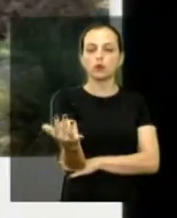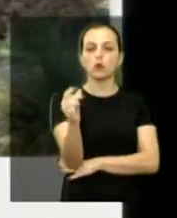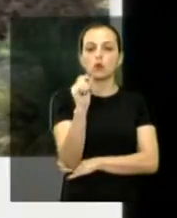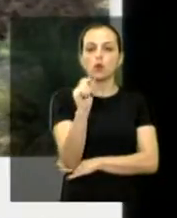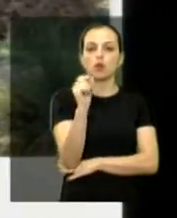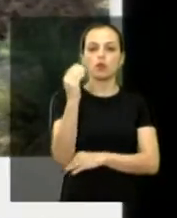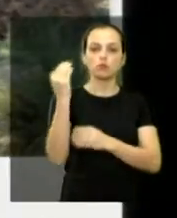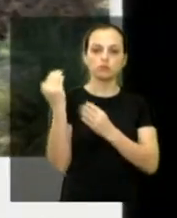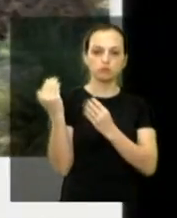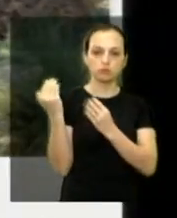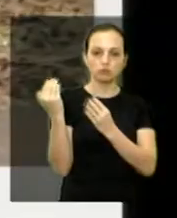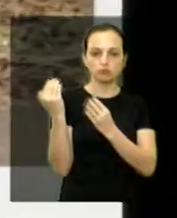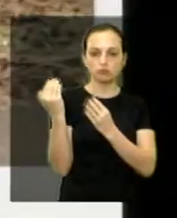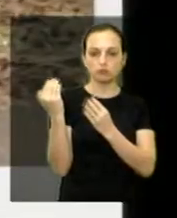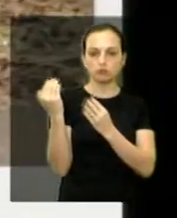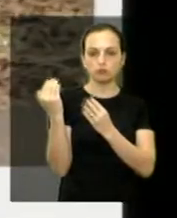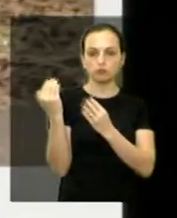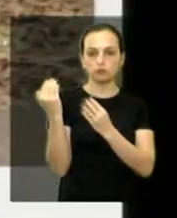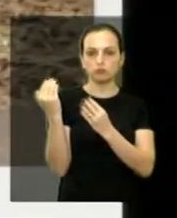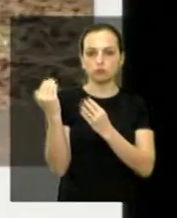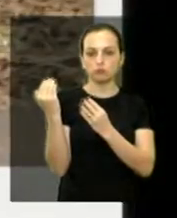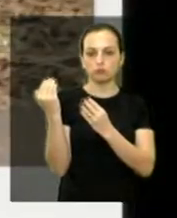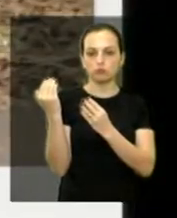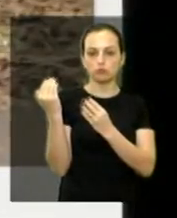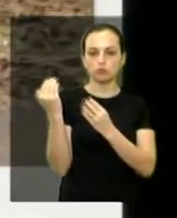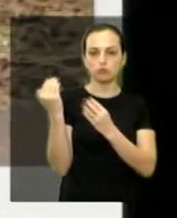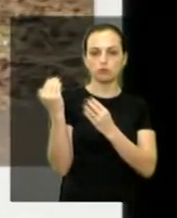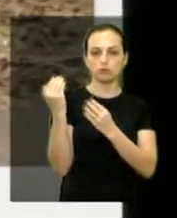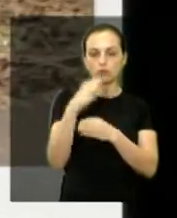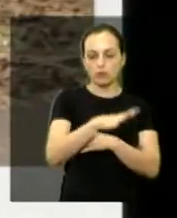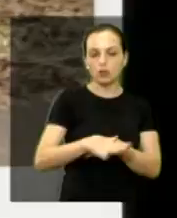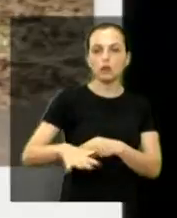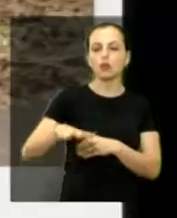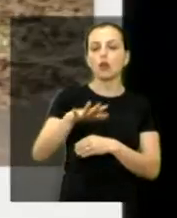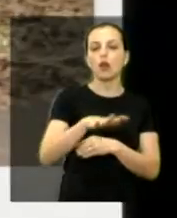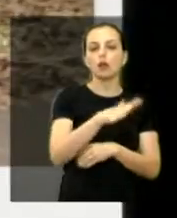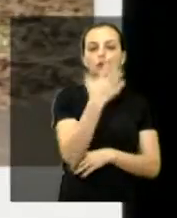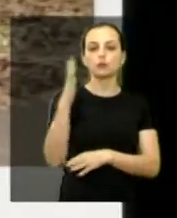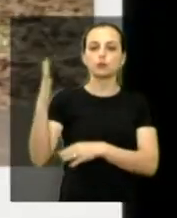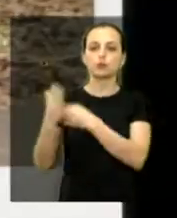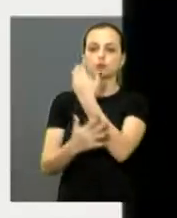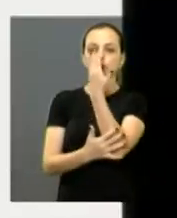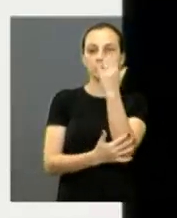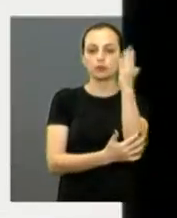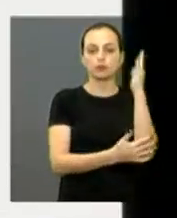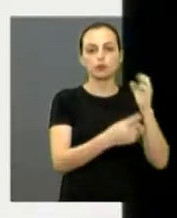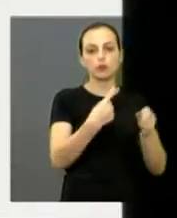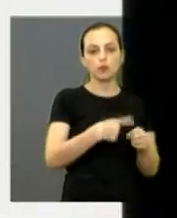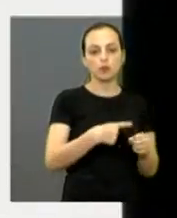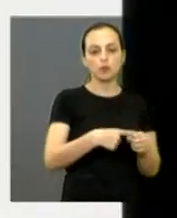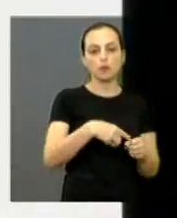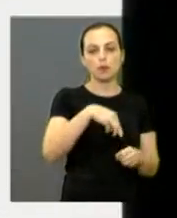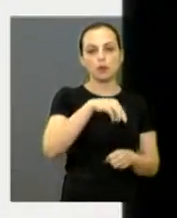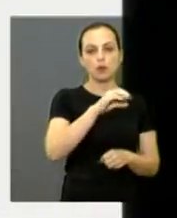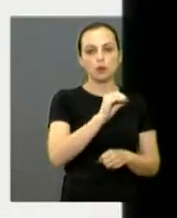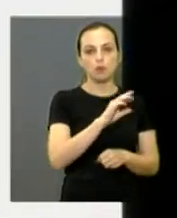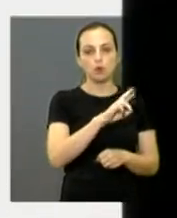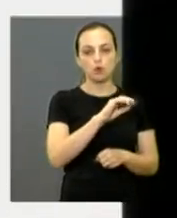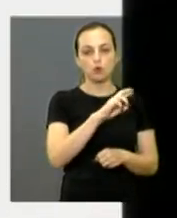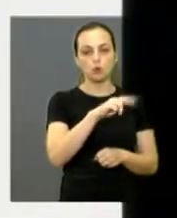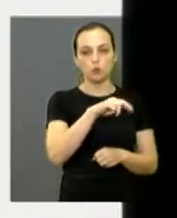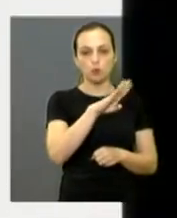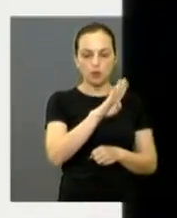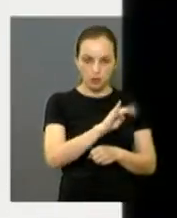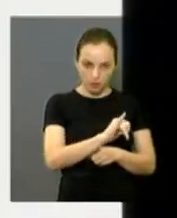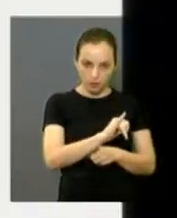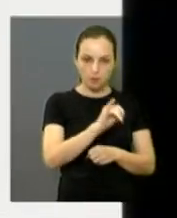caiu na praça, pode caminhar, lá no Morumbi, lá no Morumbi, em frente do Bom Jesus, isso aí é um ponto